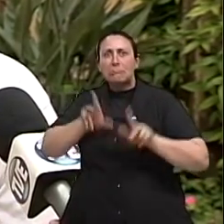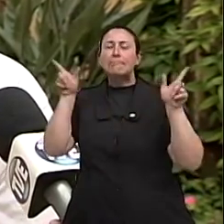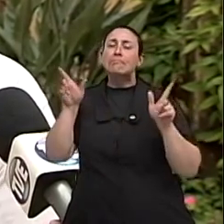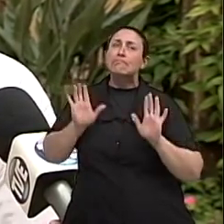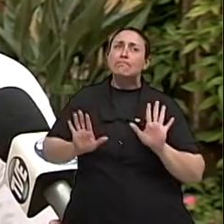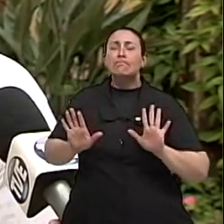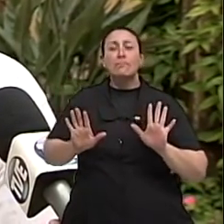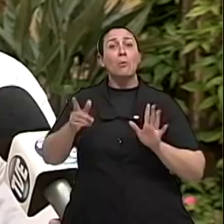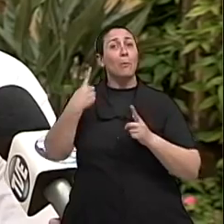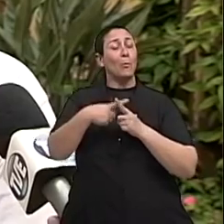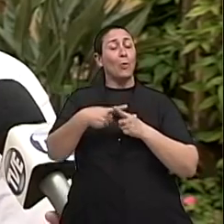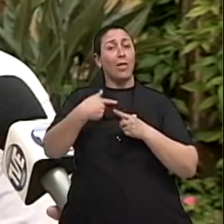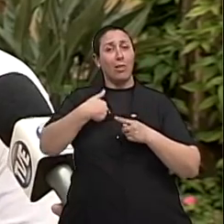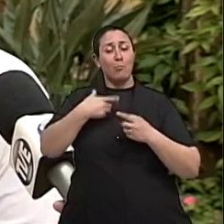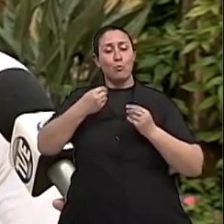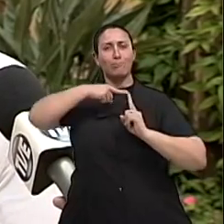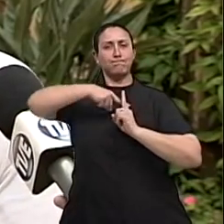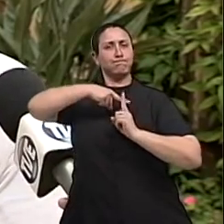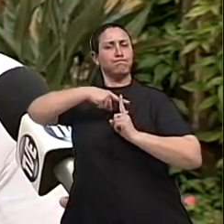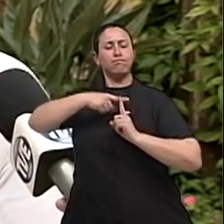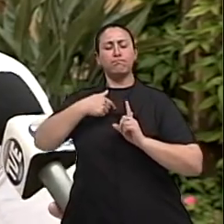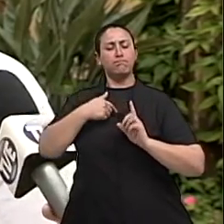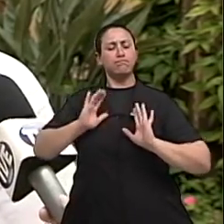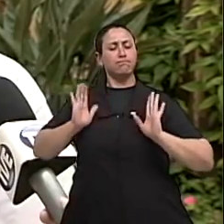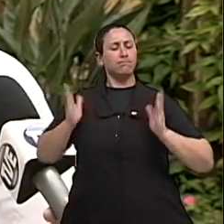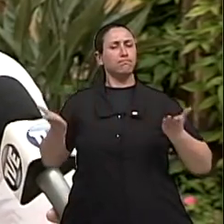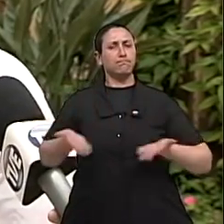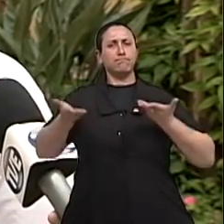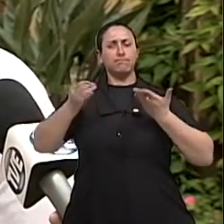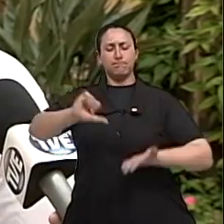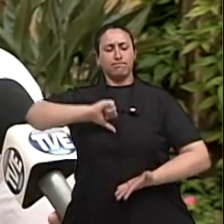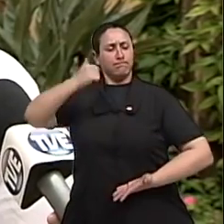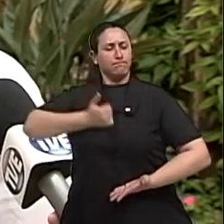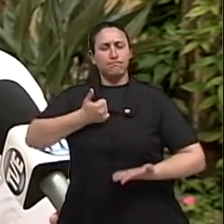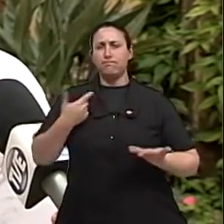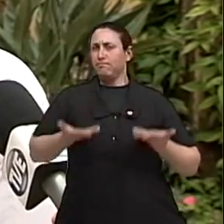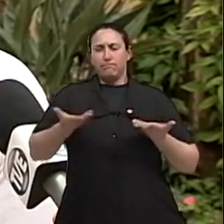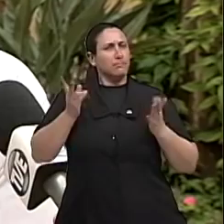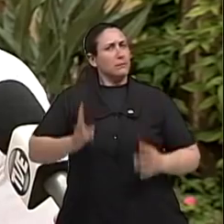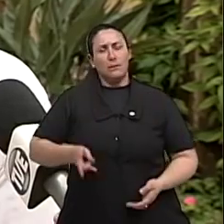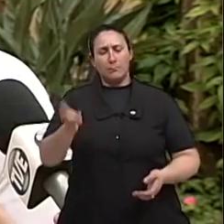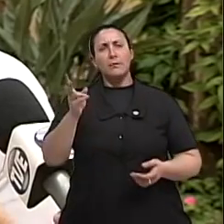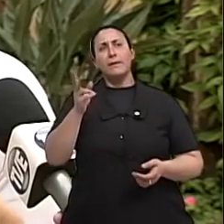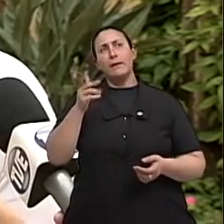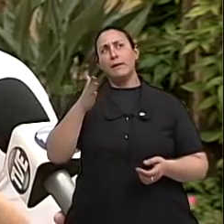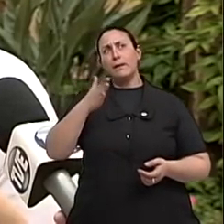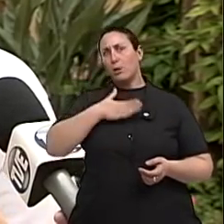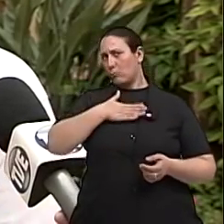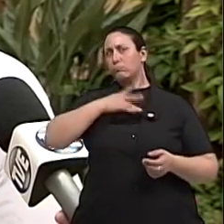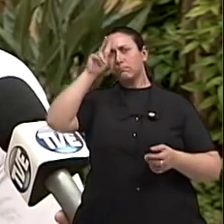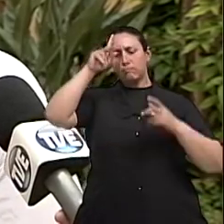sempre fui muito positiva, eu sempre fui muito otimista. Eu sou otimista de carteirinha, né, eu